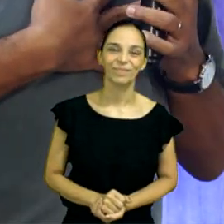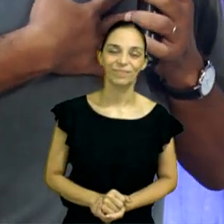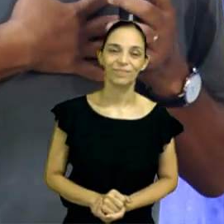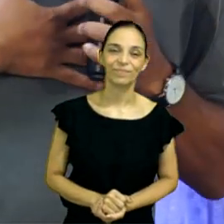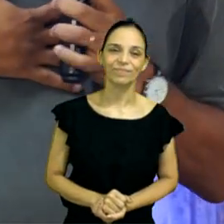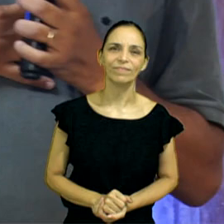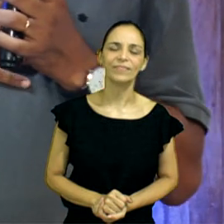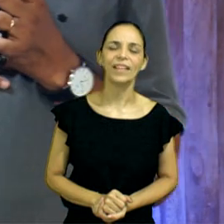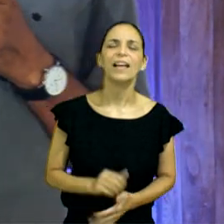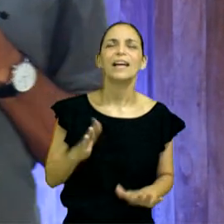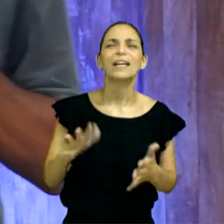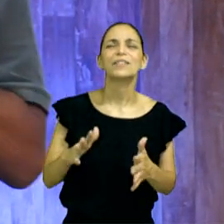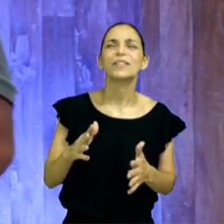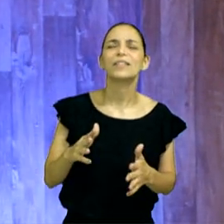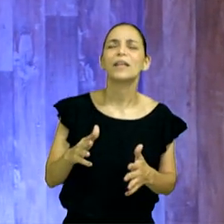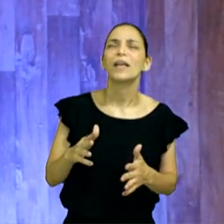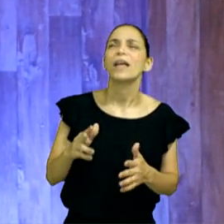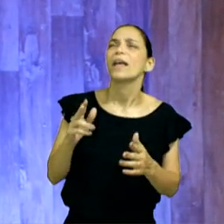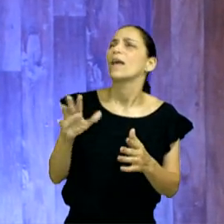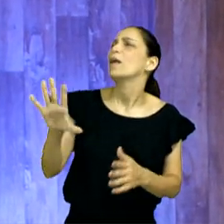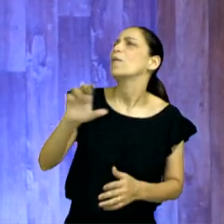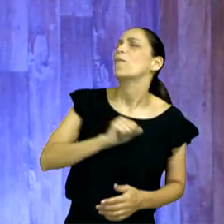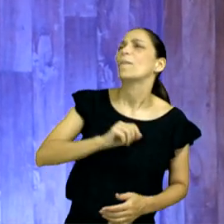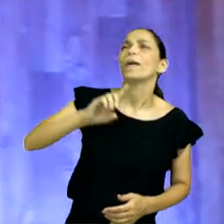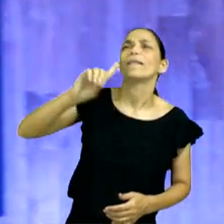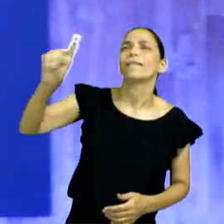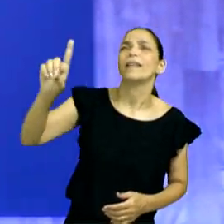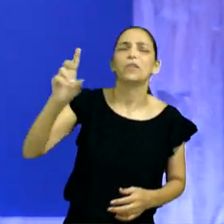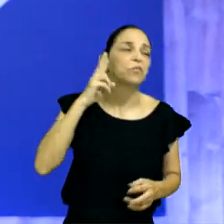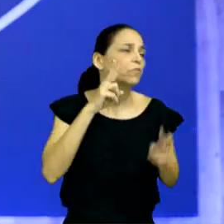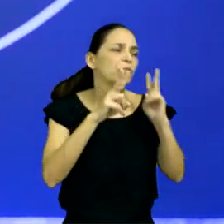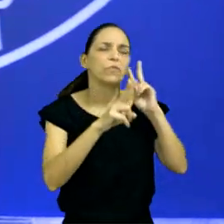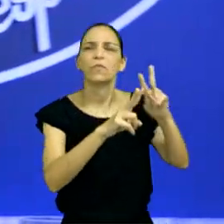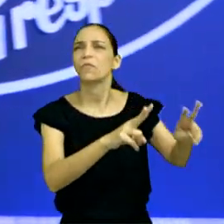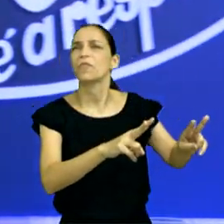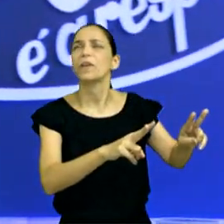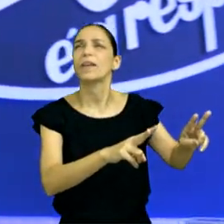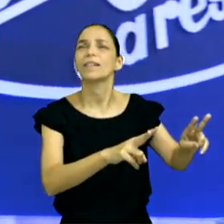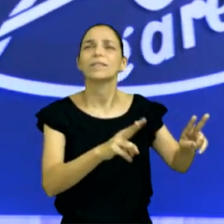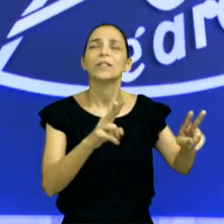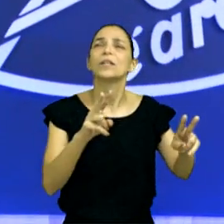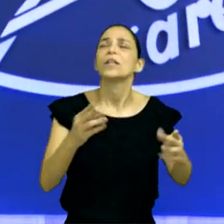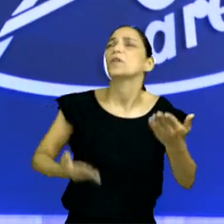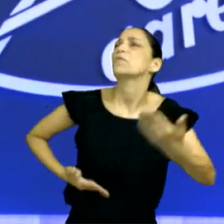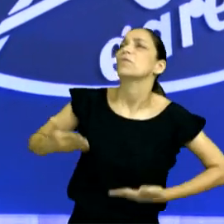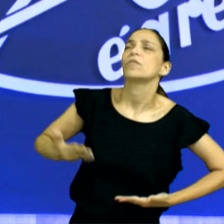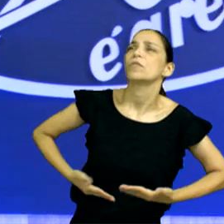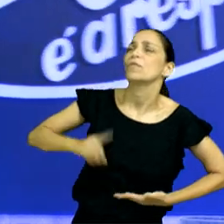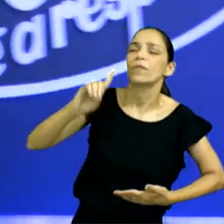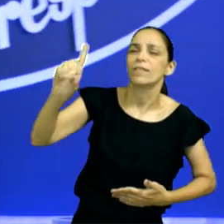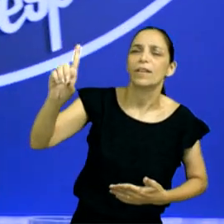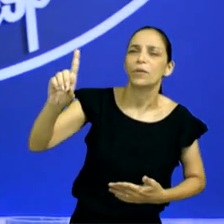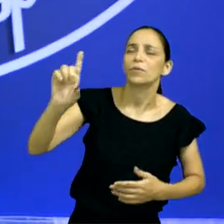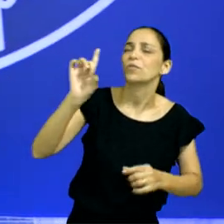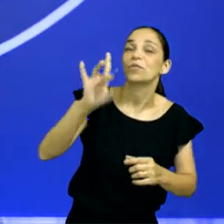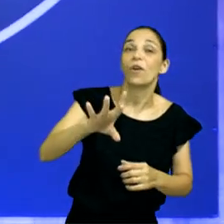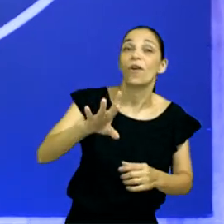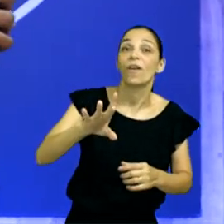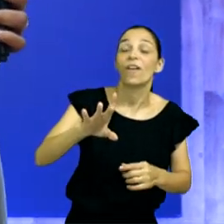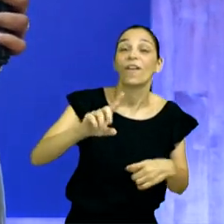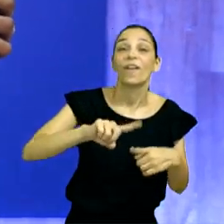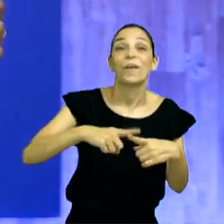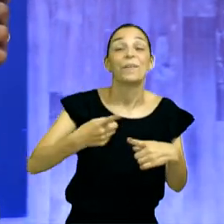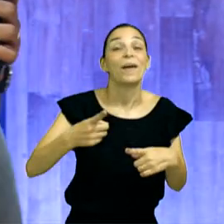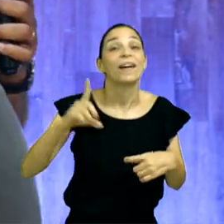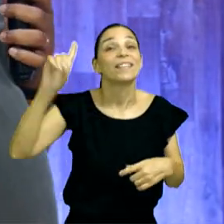amo a Deus, eu olho para Deus, eu não olho para pastor, eu não olho para homem, eu sirvo a Deus, não quero nem saber do resto. Aí Deus vem dizendo